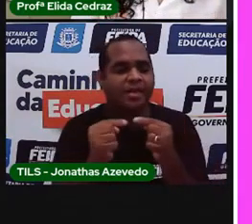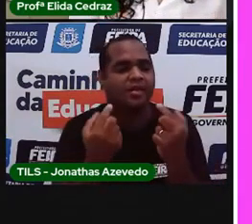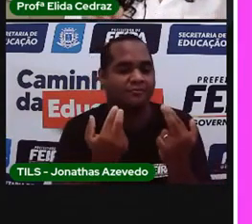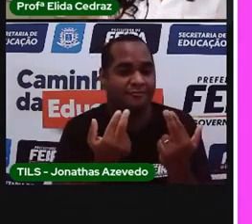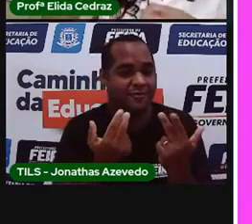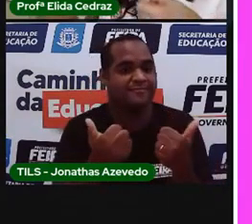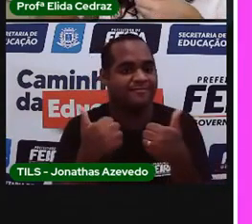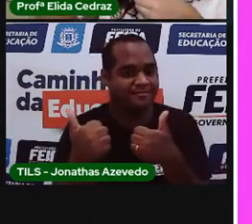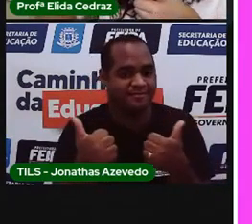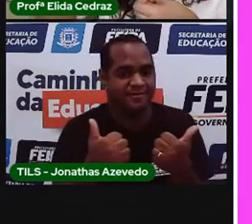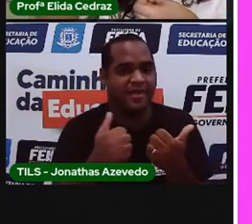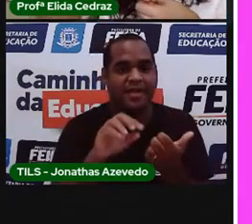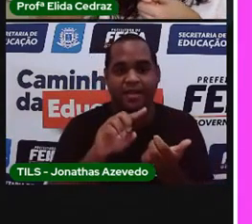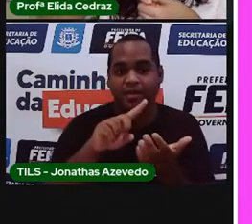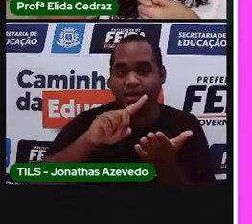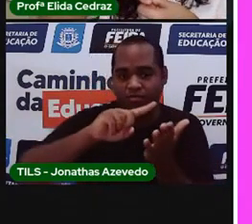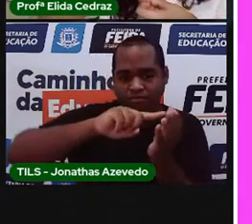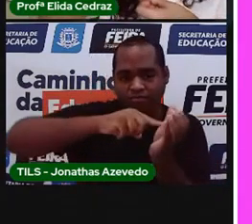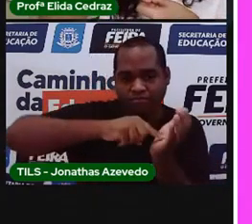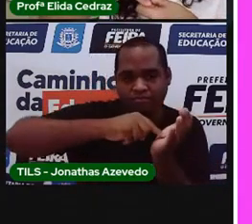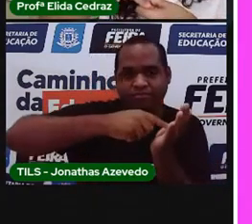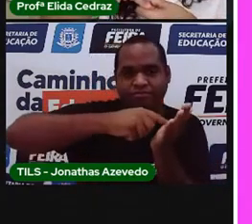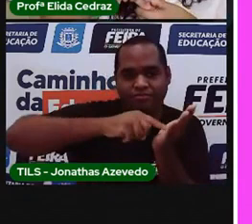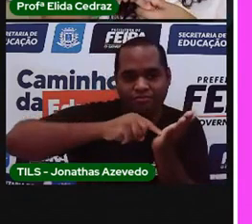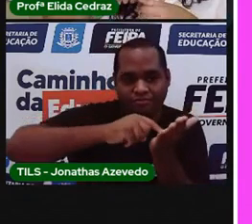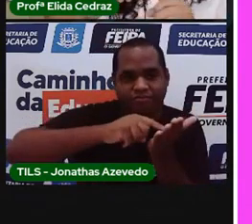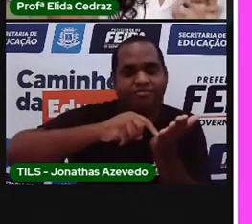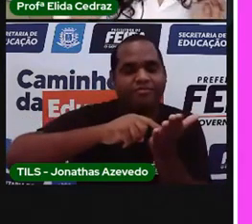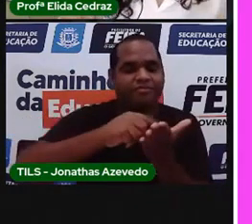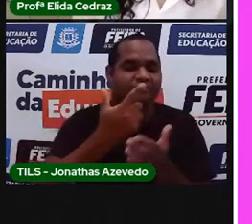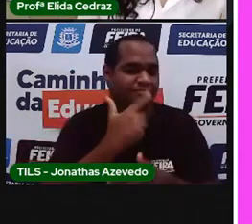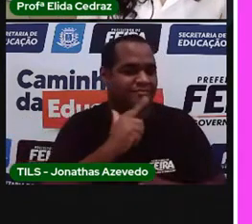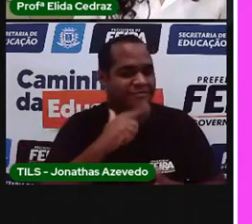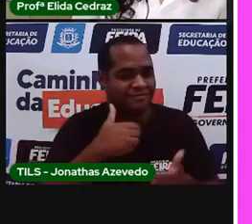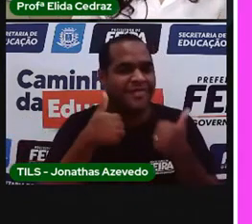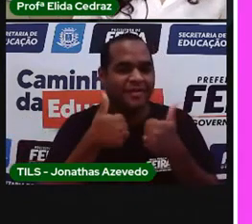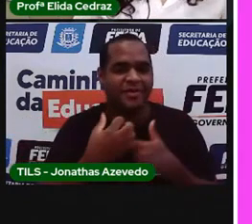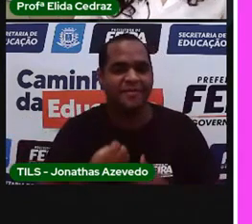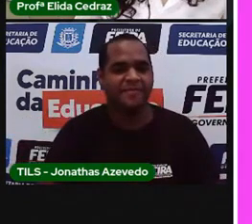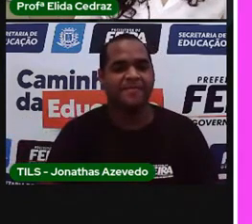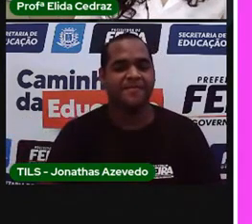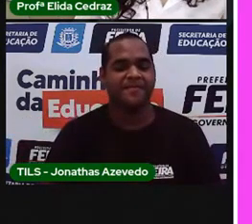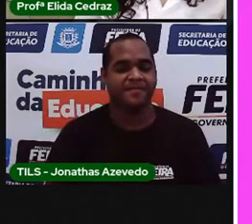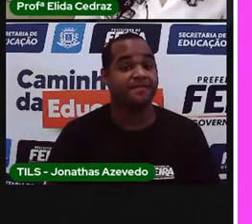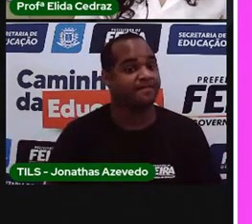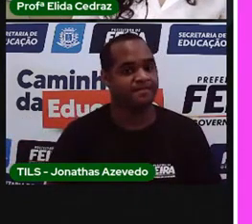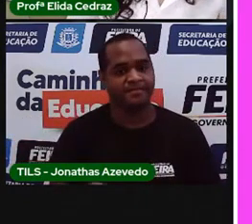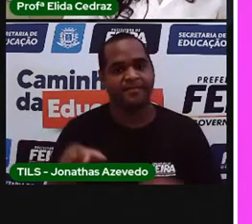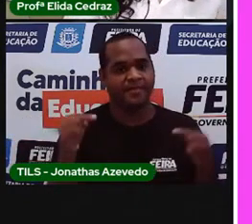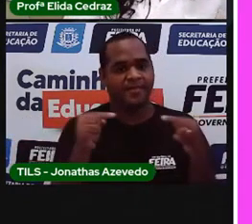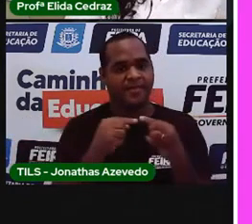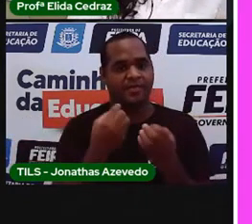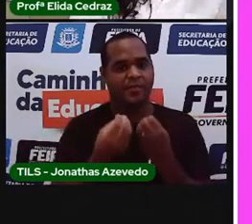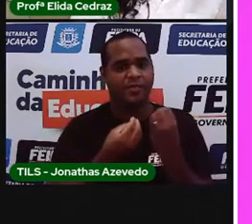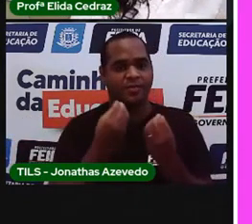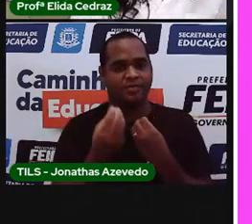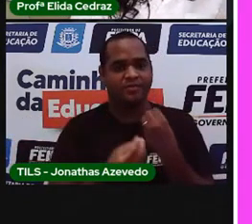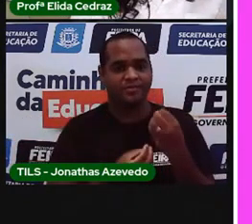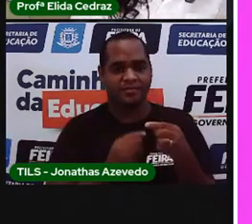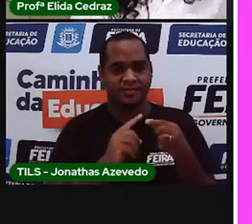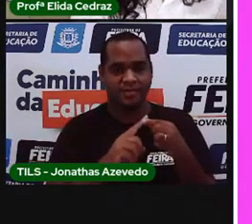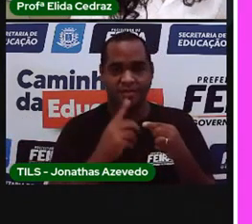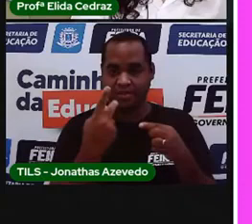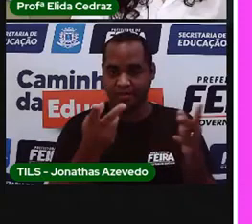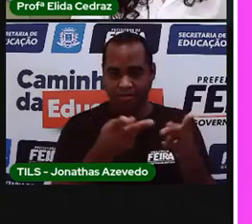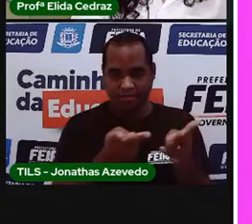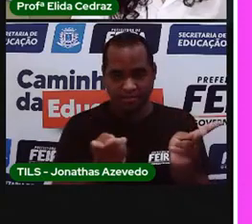medida. Eu só fiz colocar o dedinho dentro da tampinha. O modo de fazer. No prato